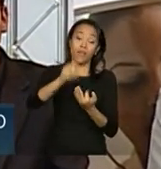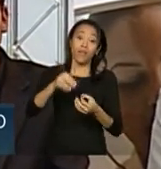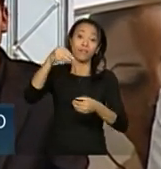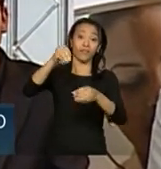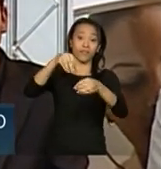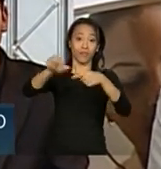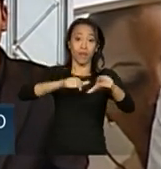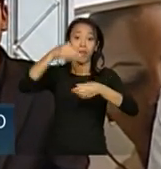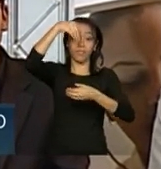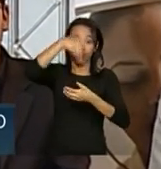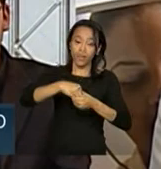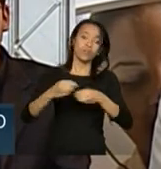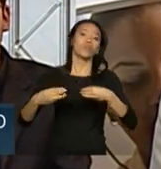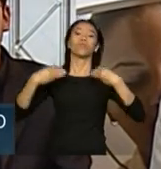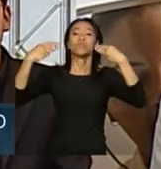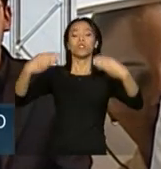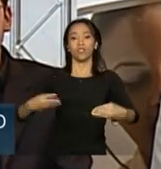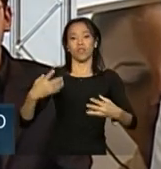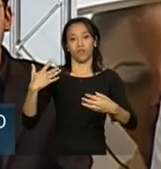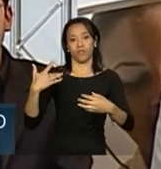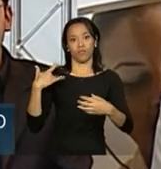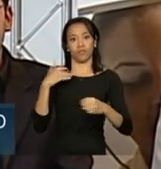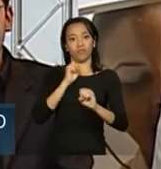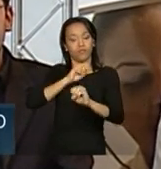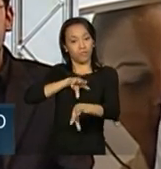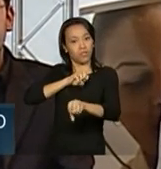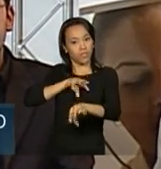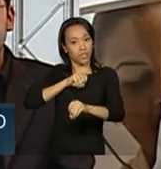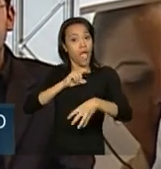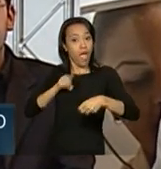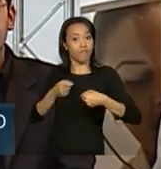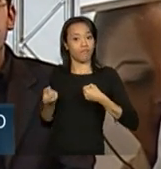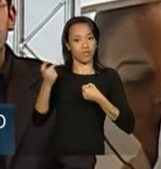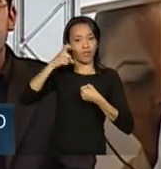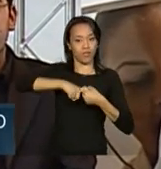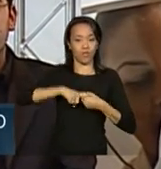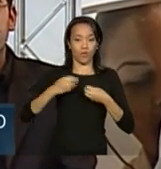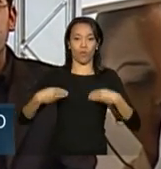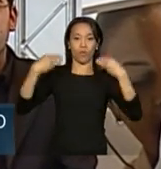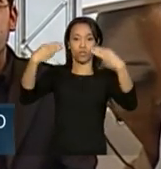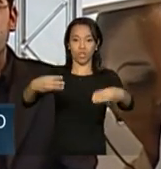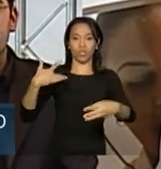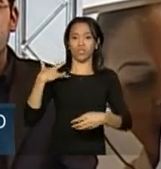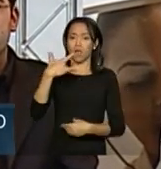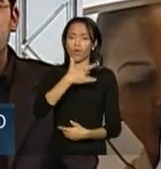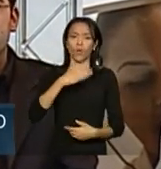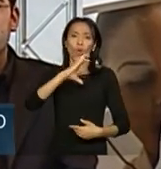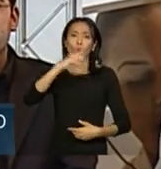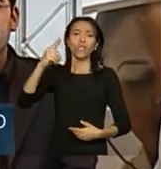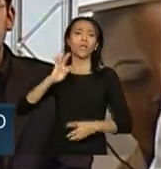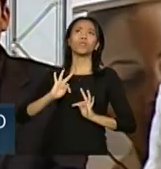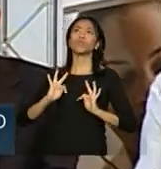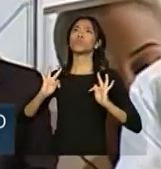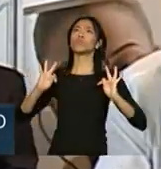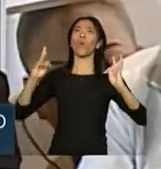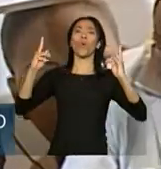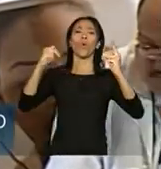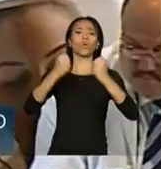Educação, que é o Ministério parceiro junto com o Ministério da Saúde em todo esse programa, é quem coordena todas as universidades